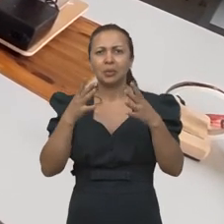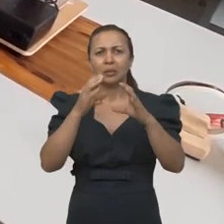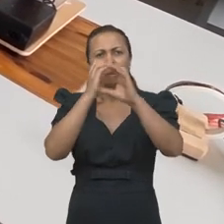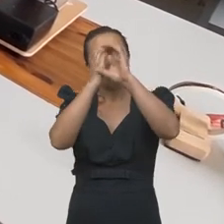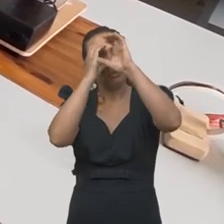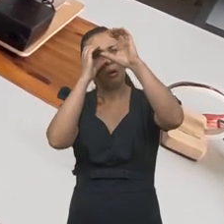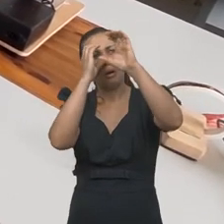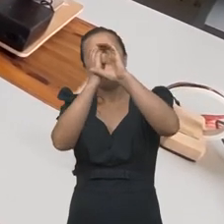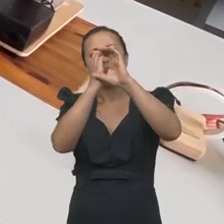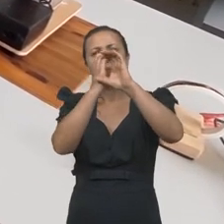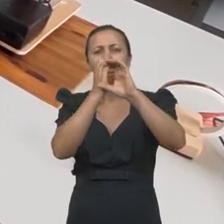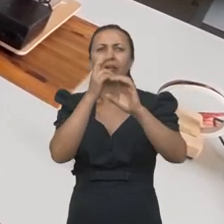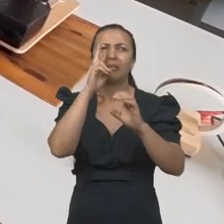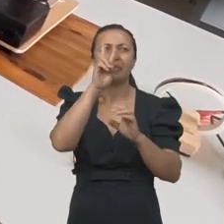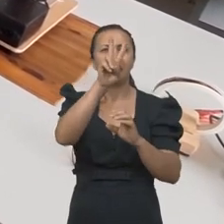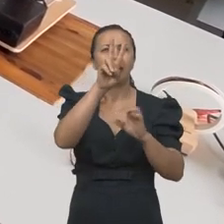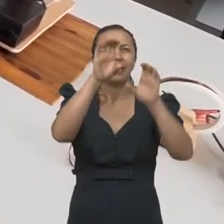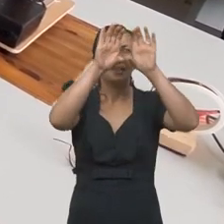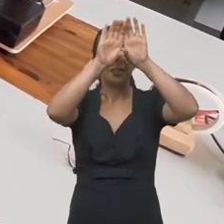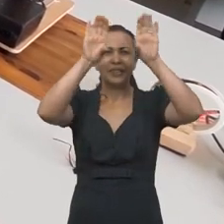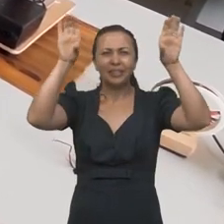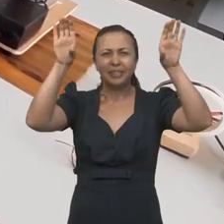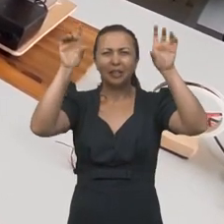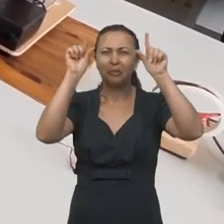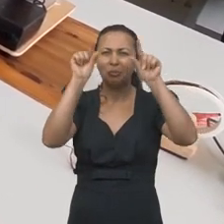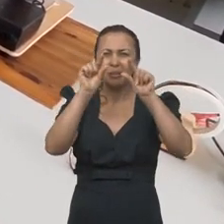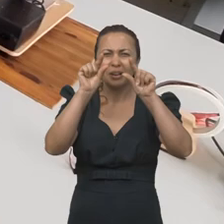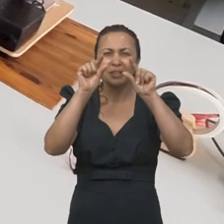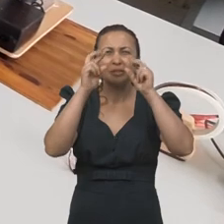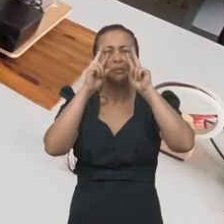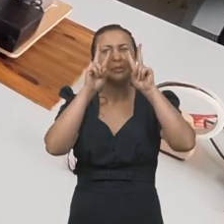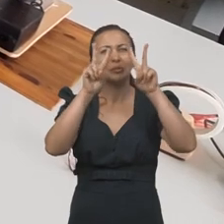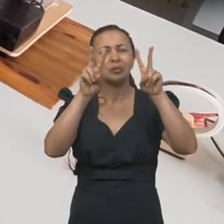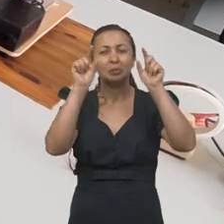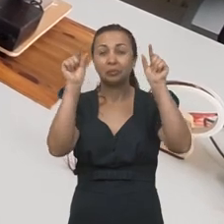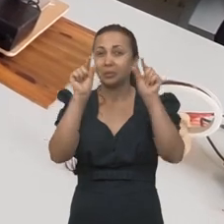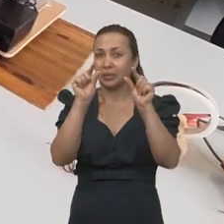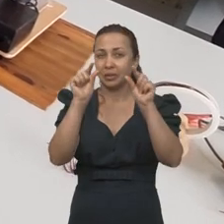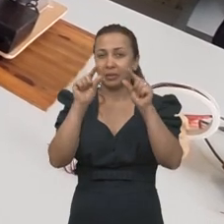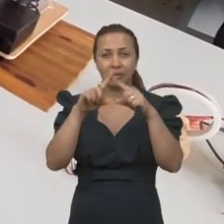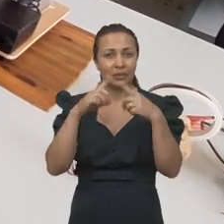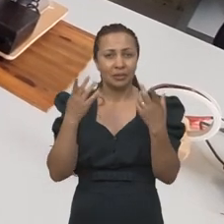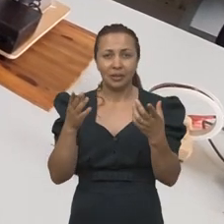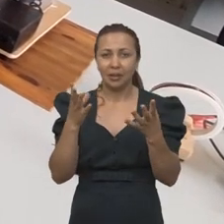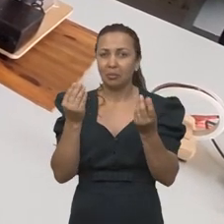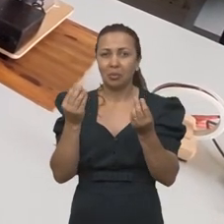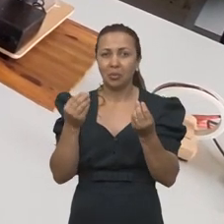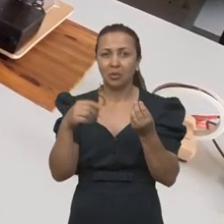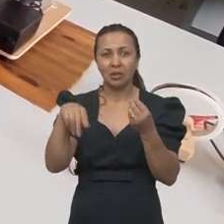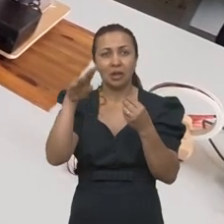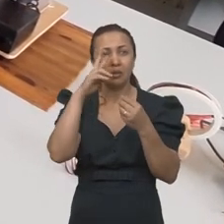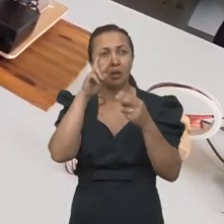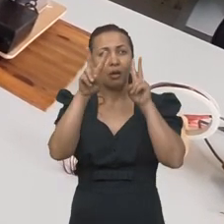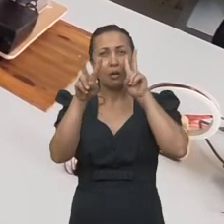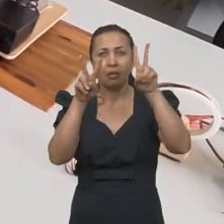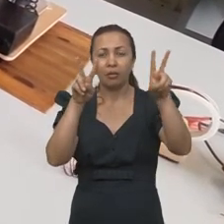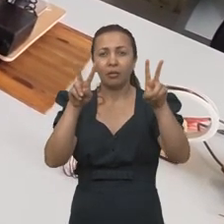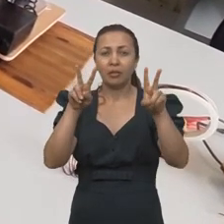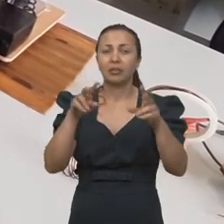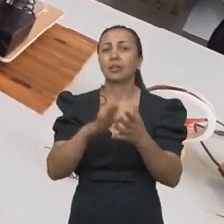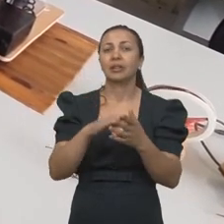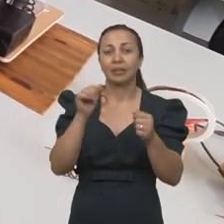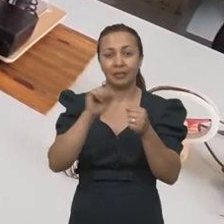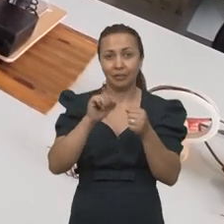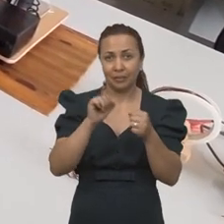aponta ela para o céu, você vê que o campo de visão é muito pequeno, né? Que provavelmente muitas das observações